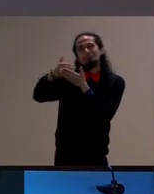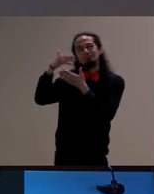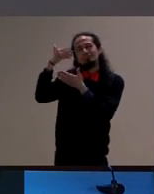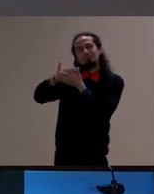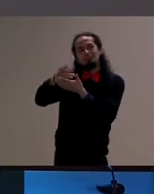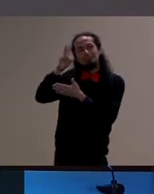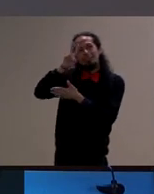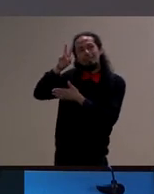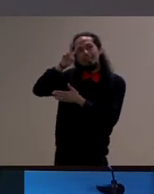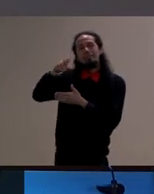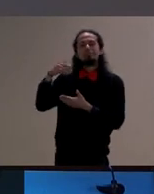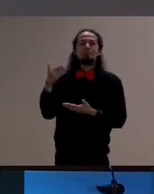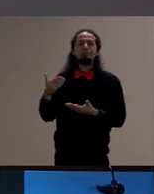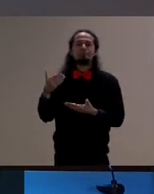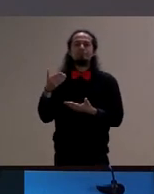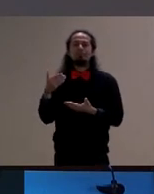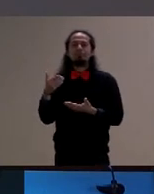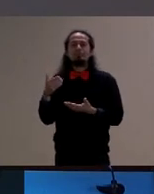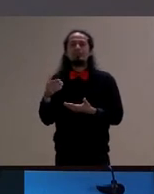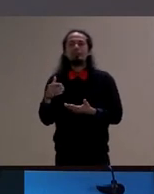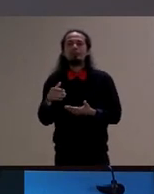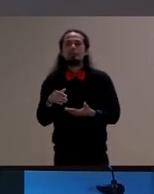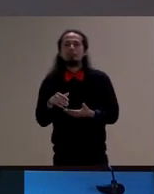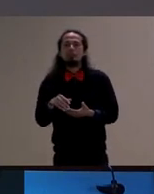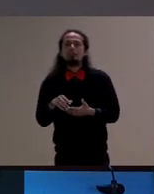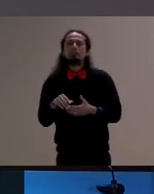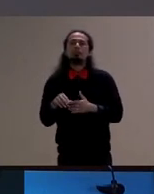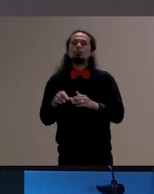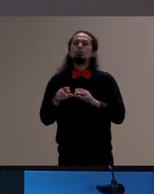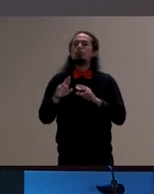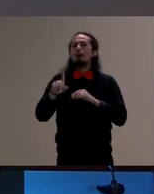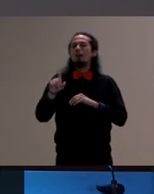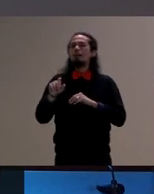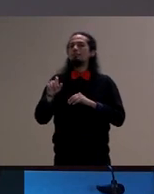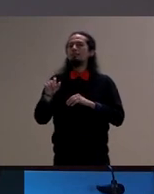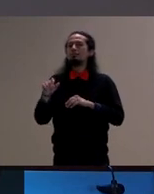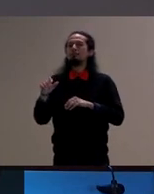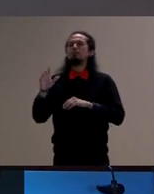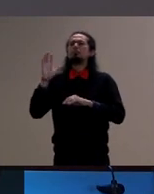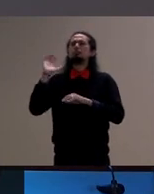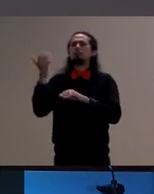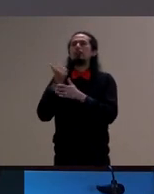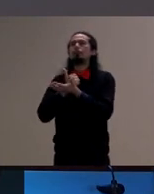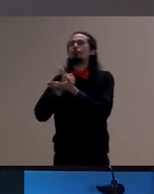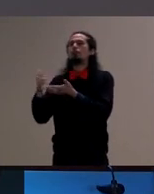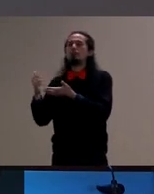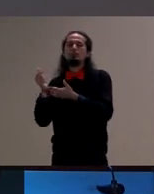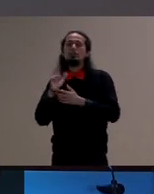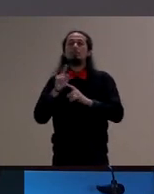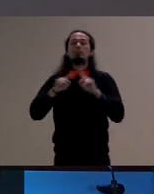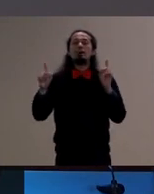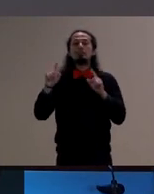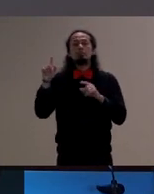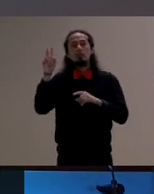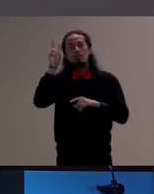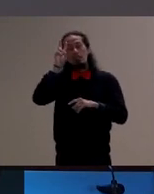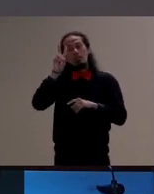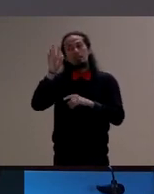imitação no sentido mais corrente do termo mas de representação